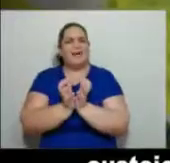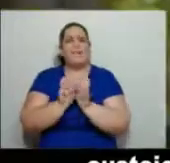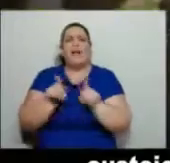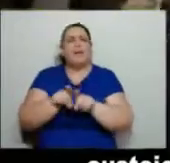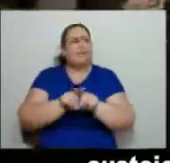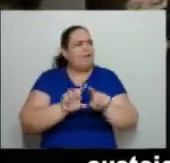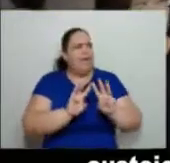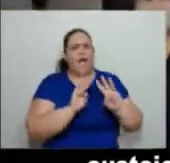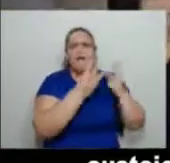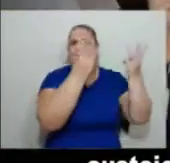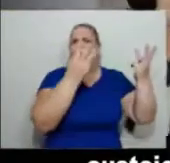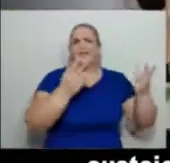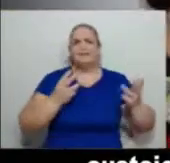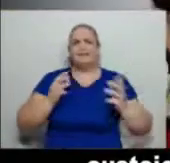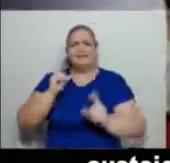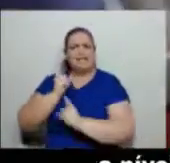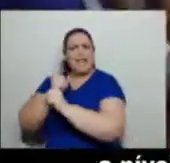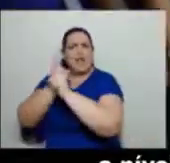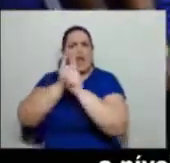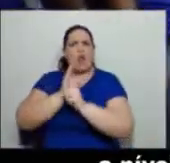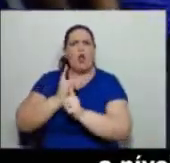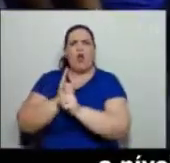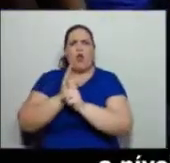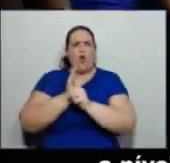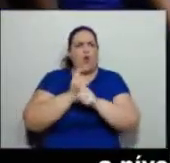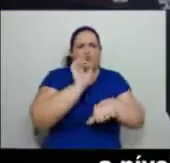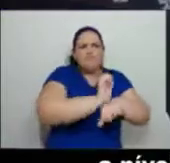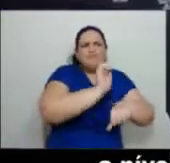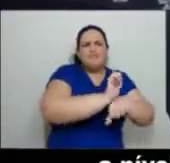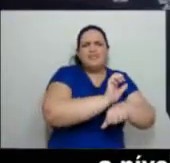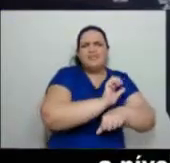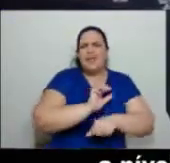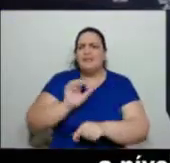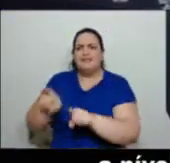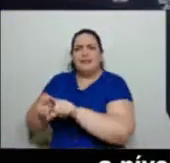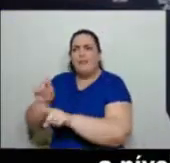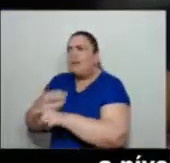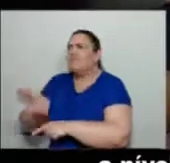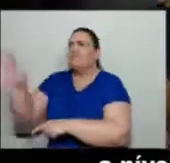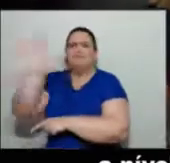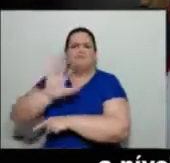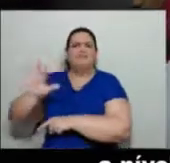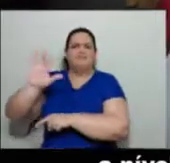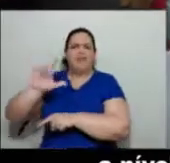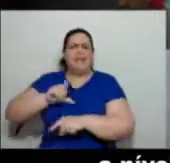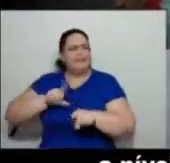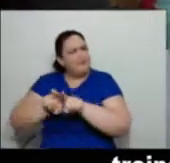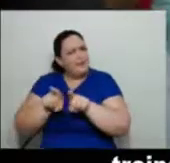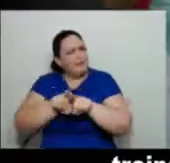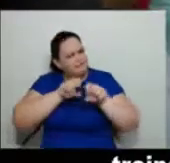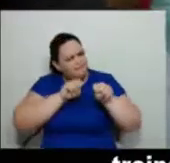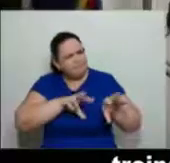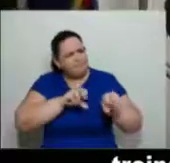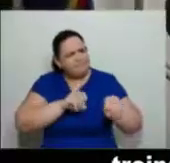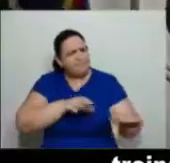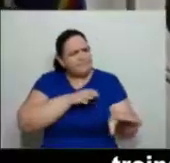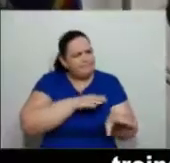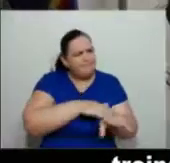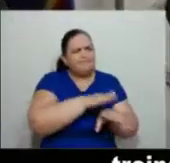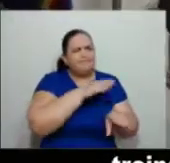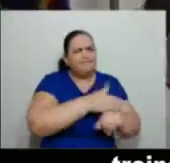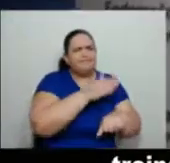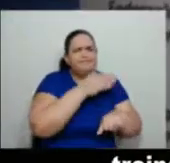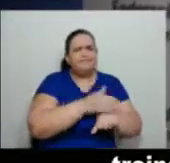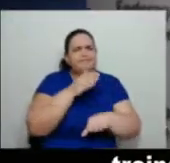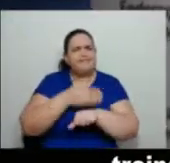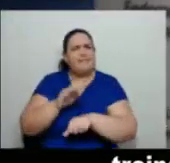e encontros do movimento APAiano a nível estadual e nacional. E também em capacitações, treinamentos, workshops,